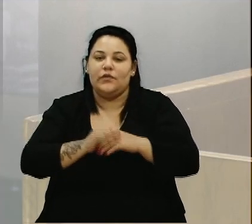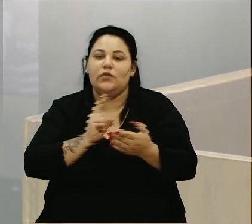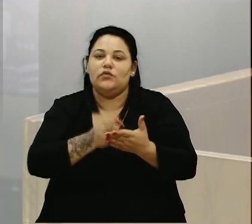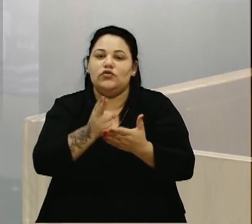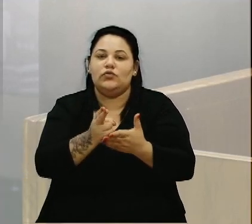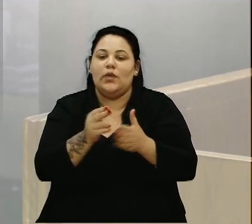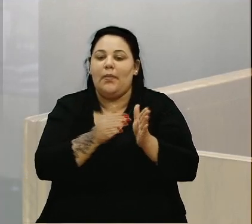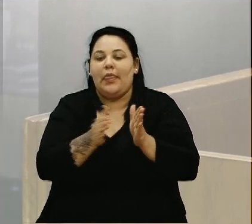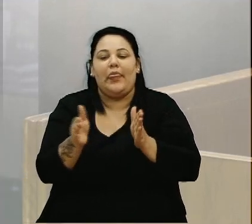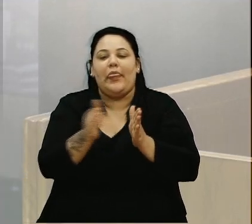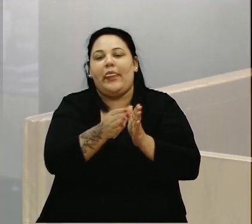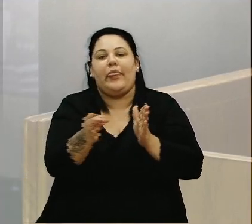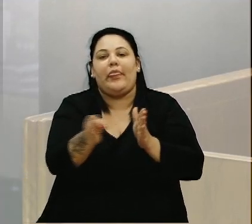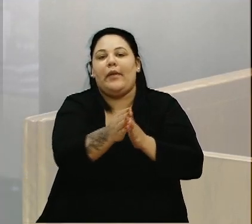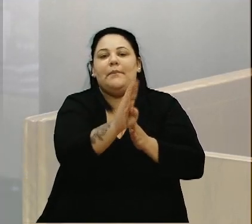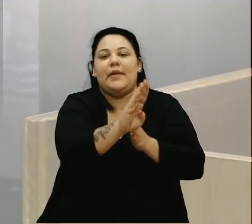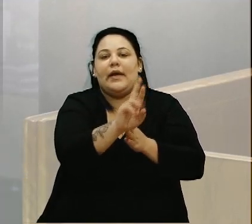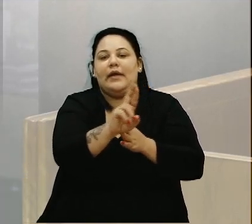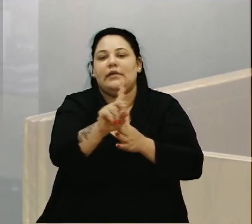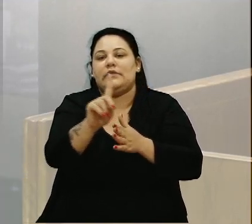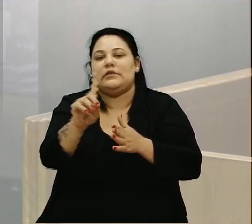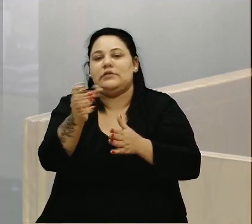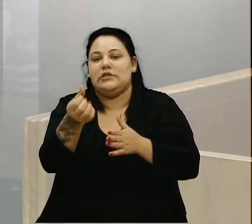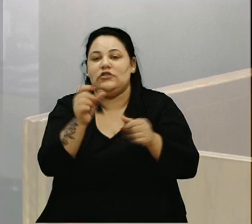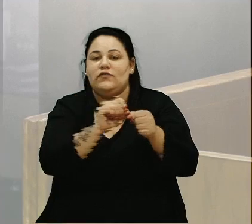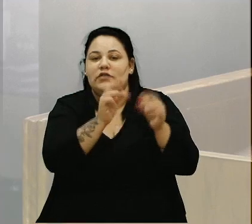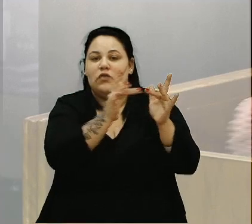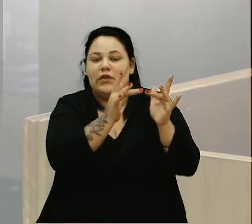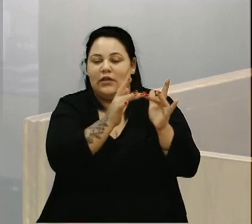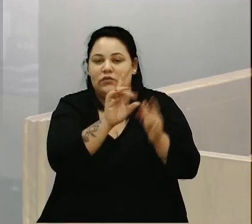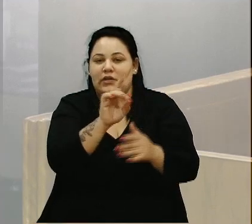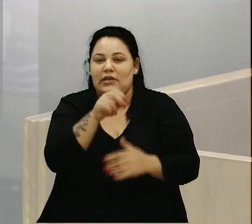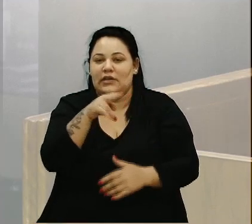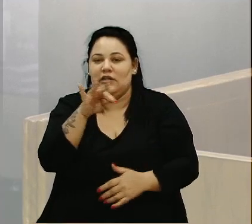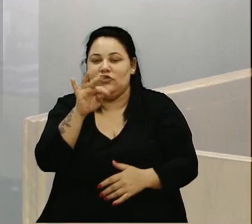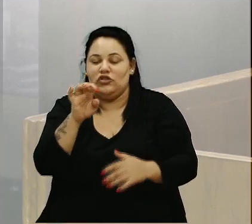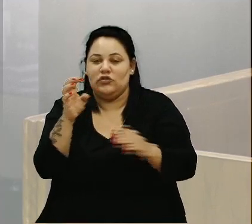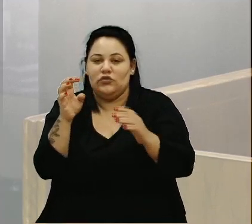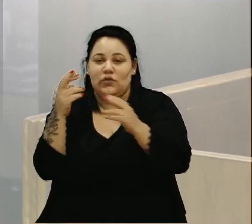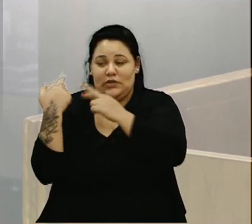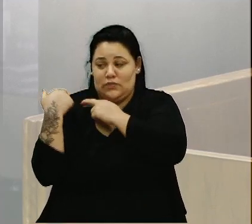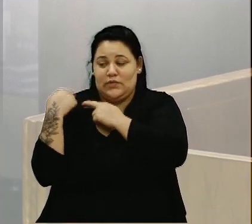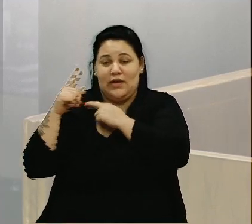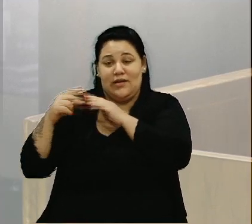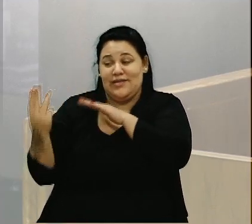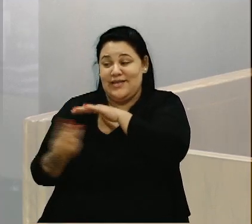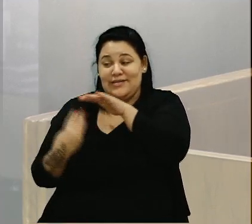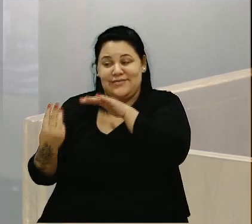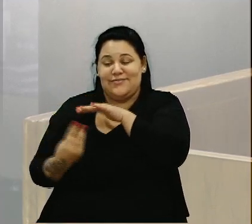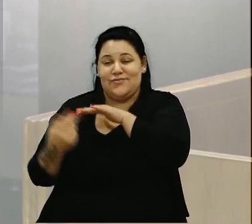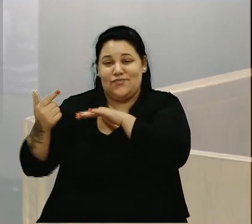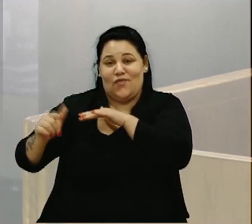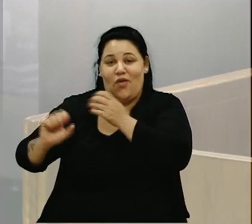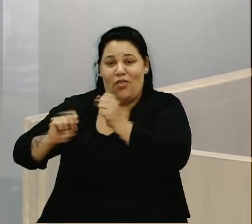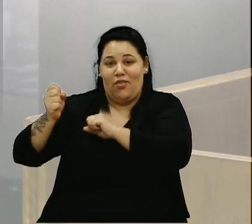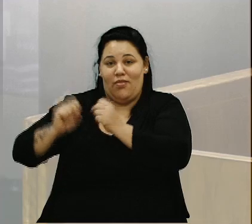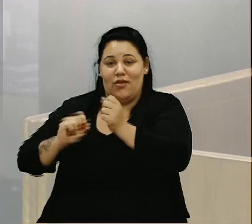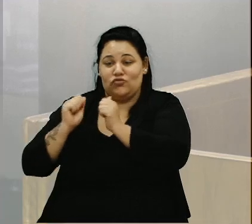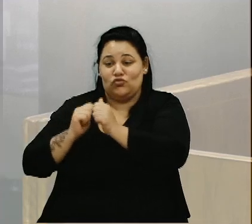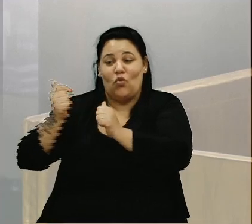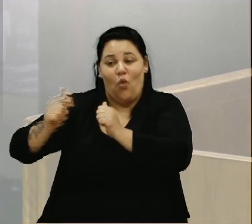-116, nós também vimos que o DENIT, que é o responsável e terceirizou as obras ali em Copave,